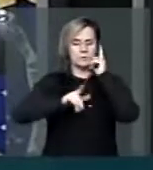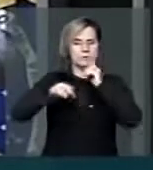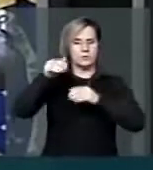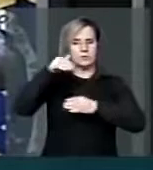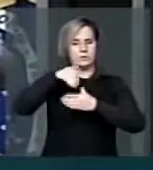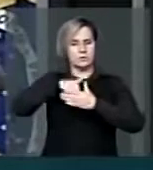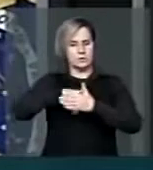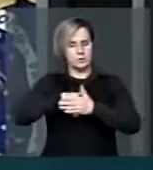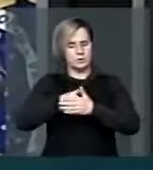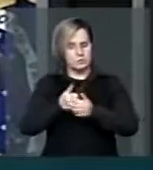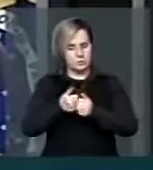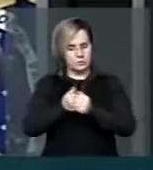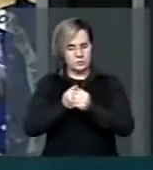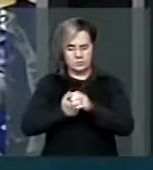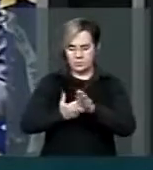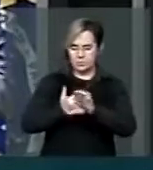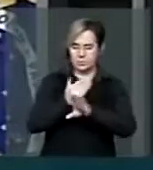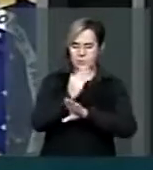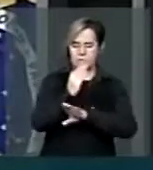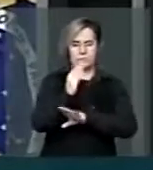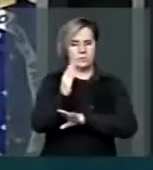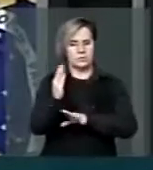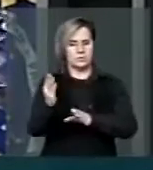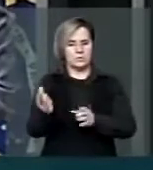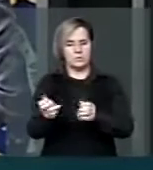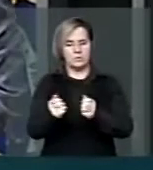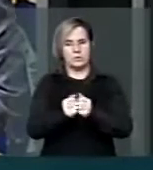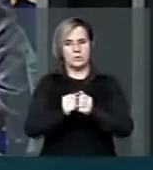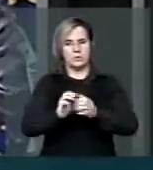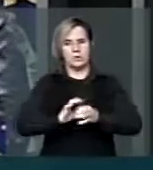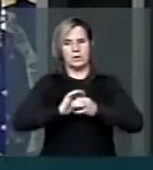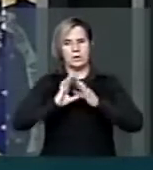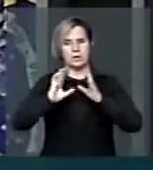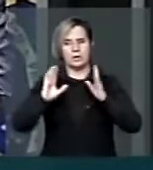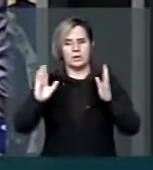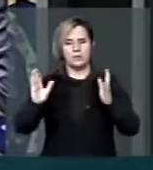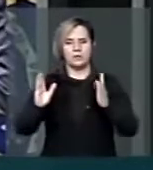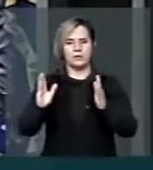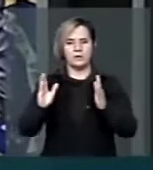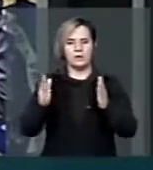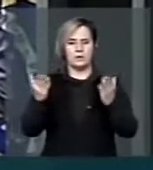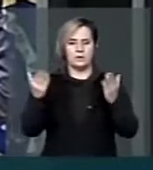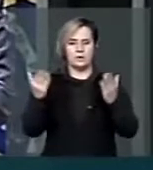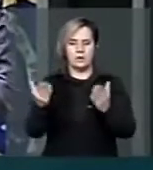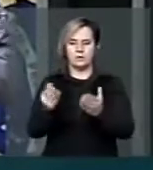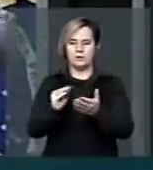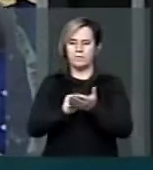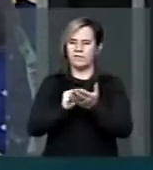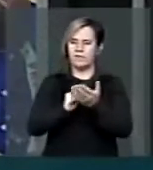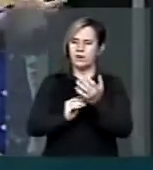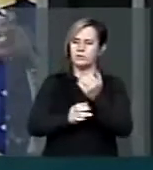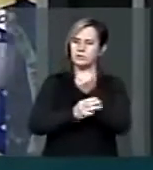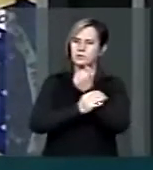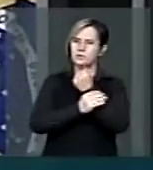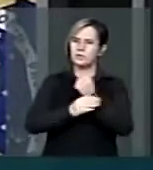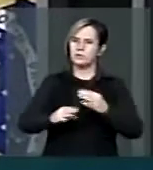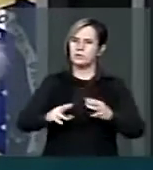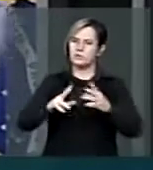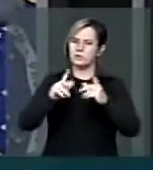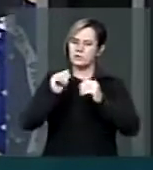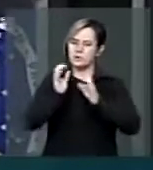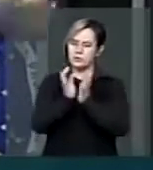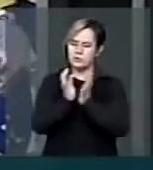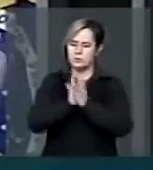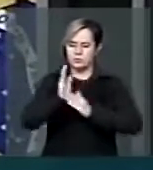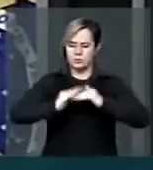apreciar, votar e deixar de uma vez por todas essa insegurança que toda essa classe